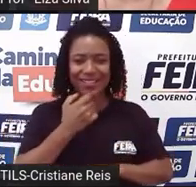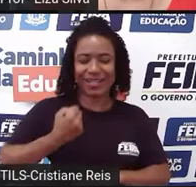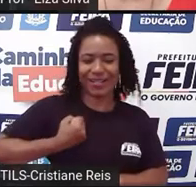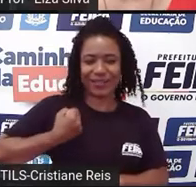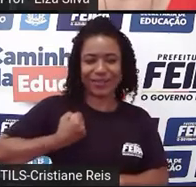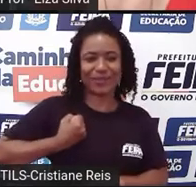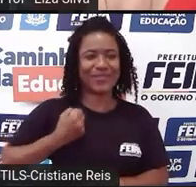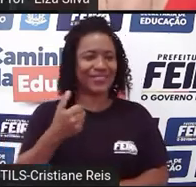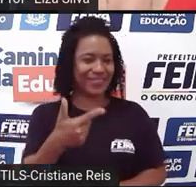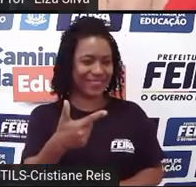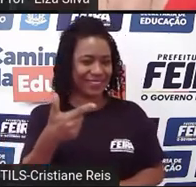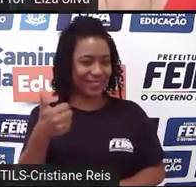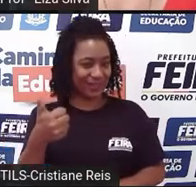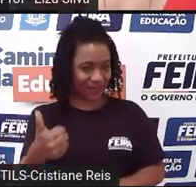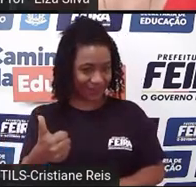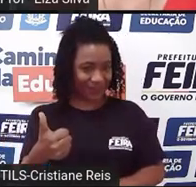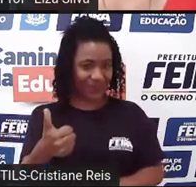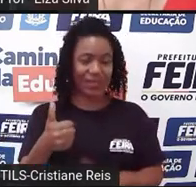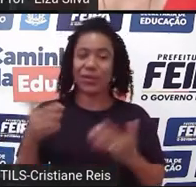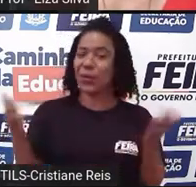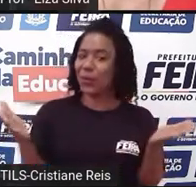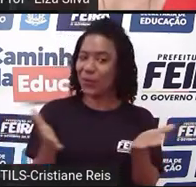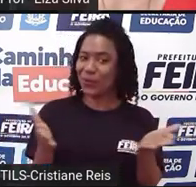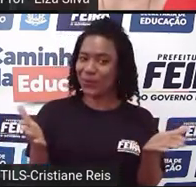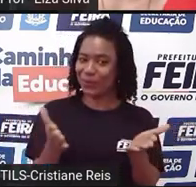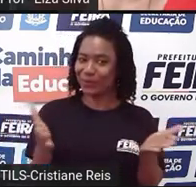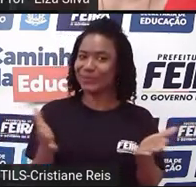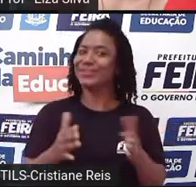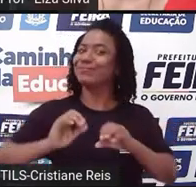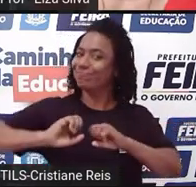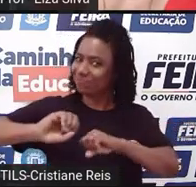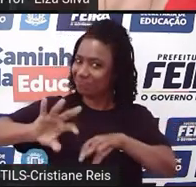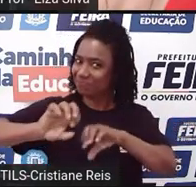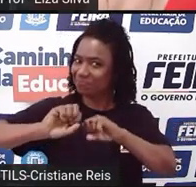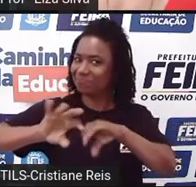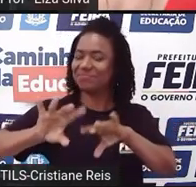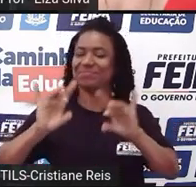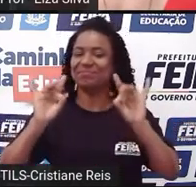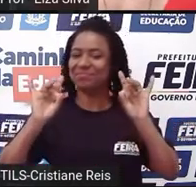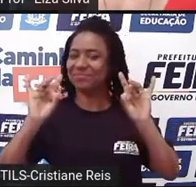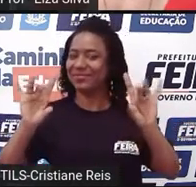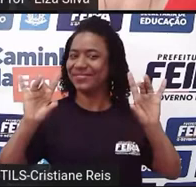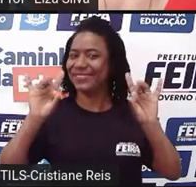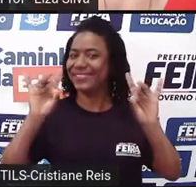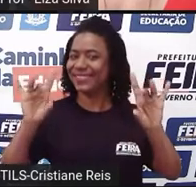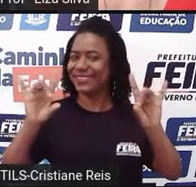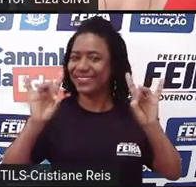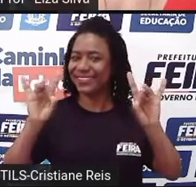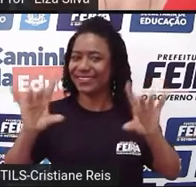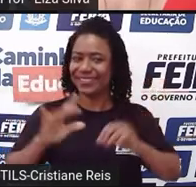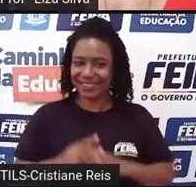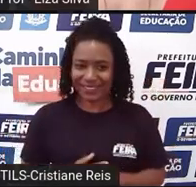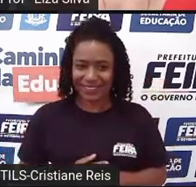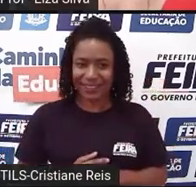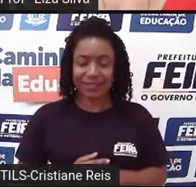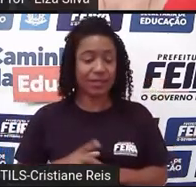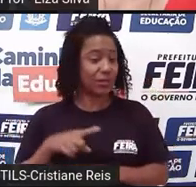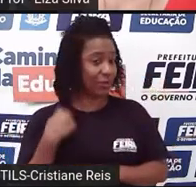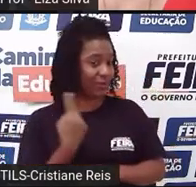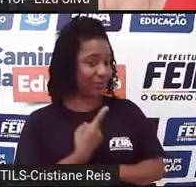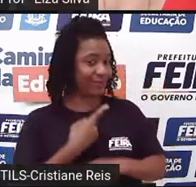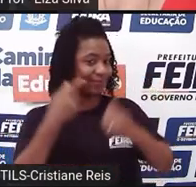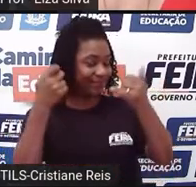E a nossa aula de hoje promete, nós vamos falar a respeito de um assunto